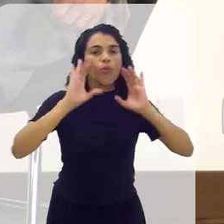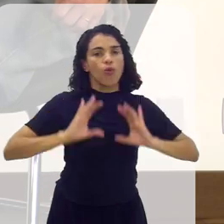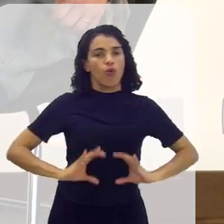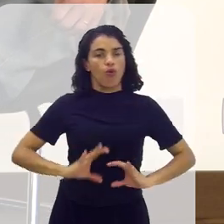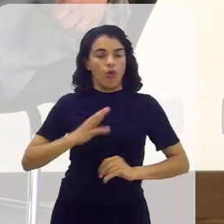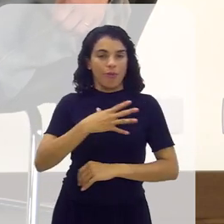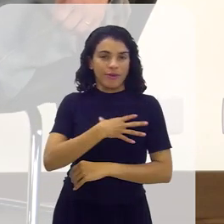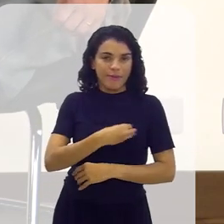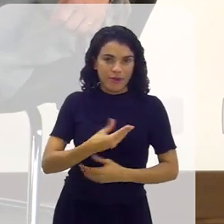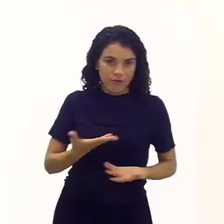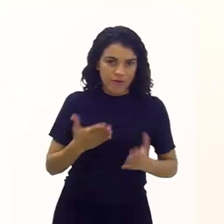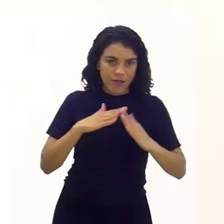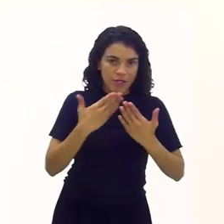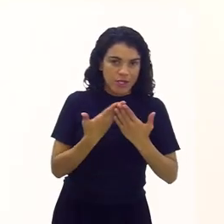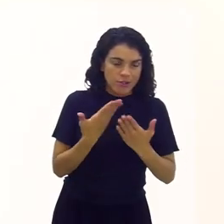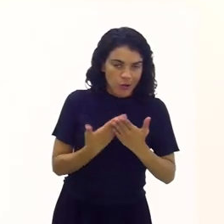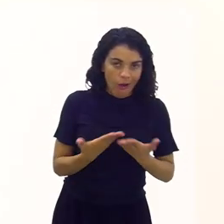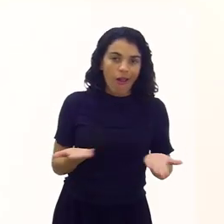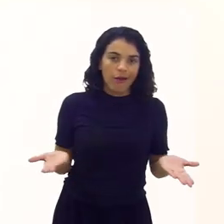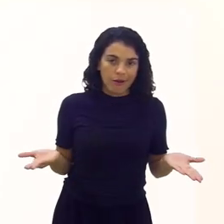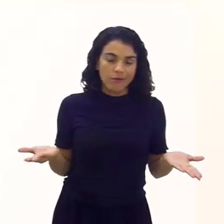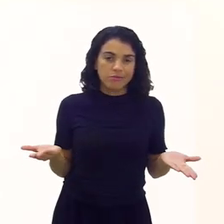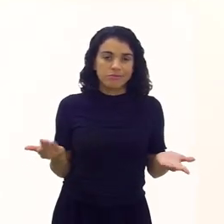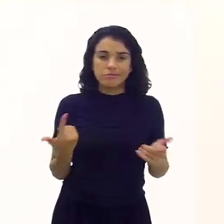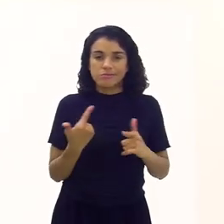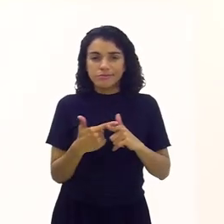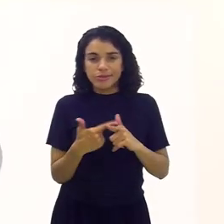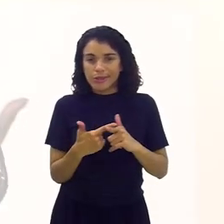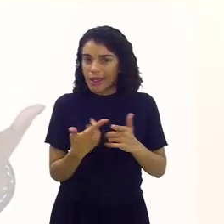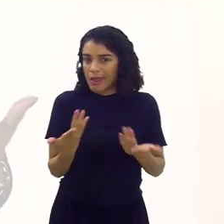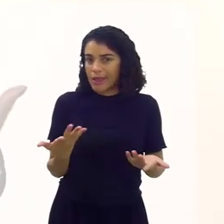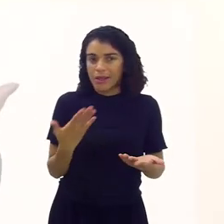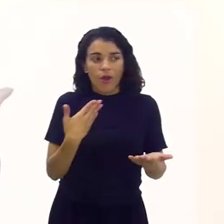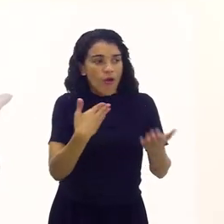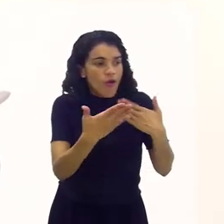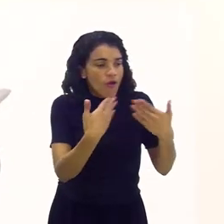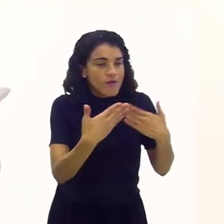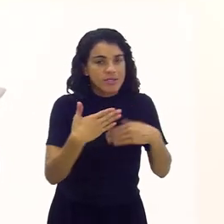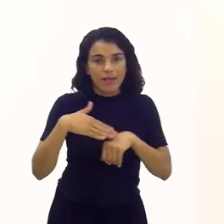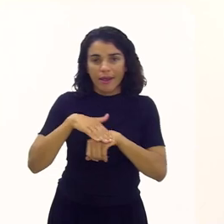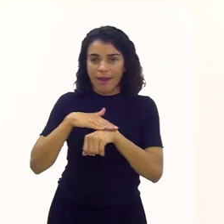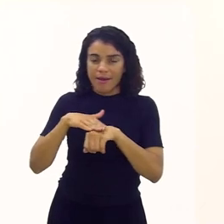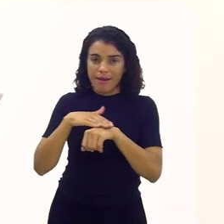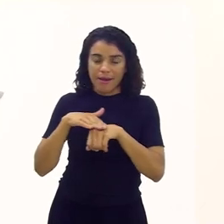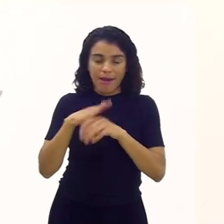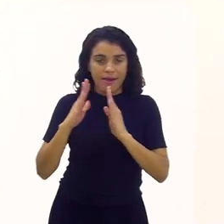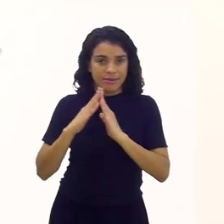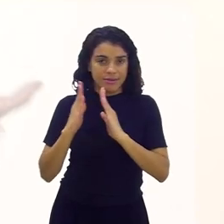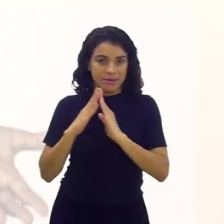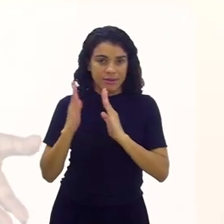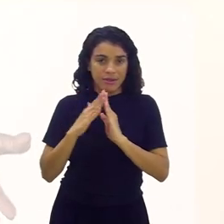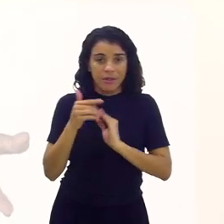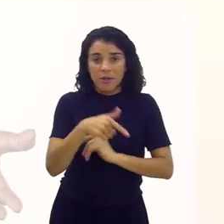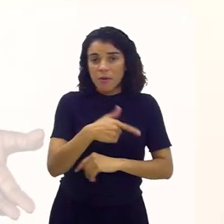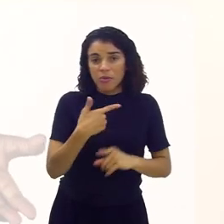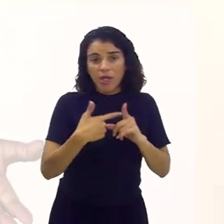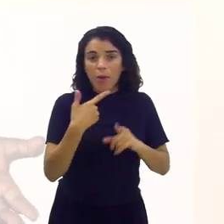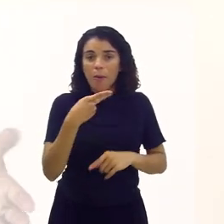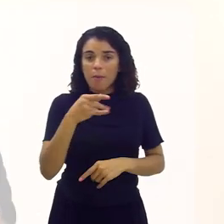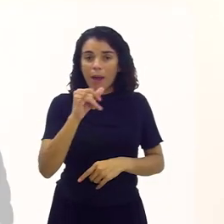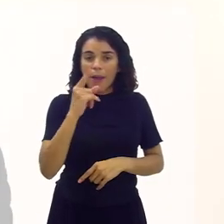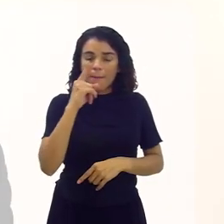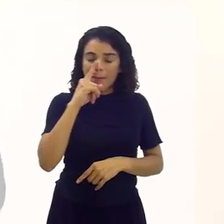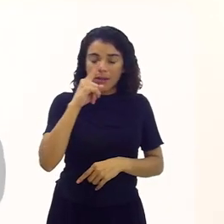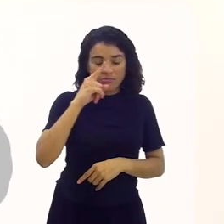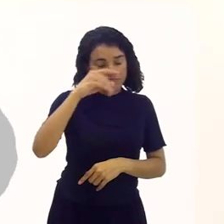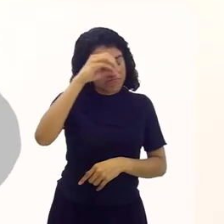desse jovem, dessa criança, dentro da escola, para ele poder conversar em casa. Se ele não sabe, ele não vai saber.